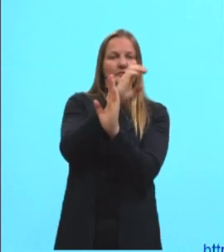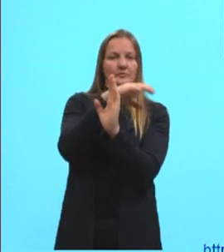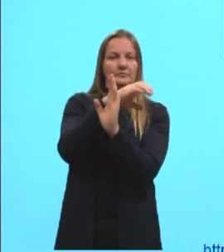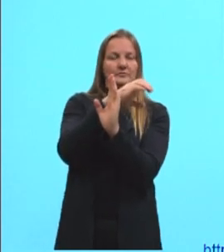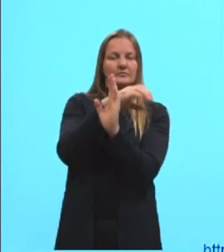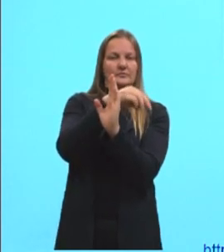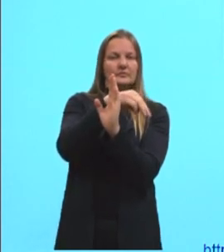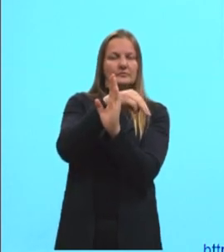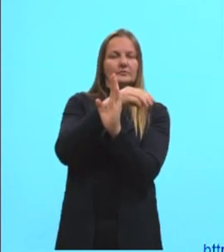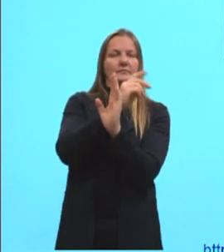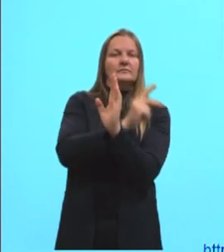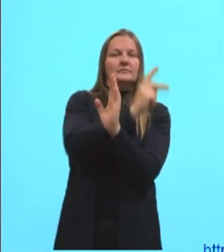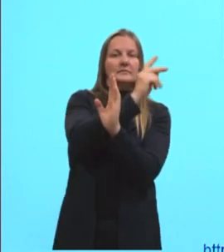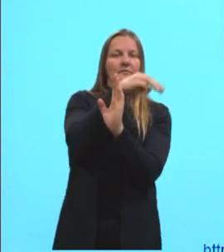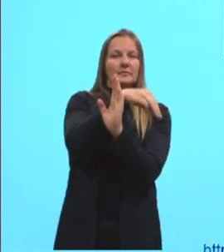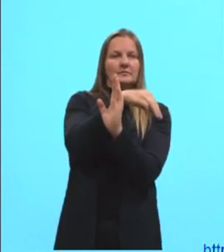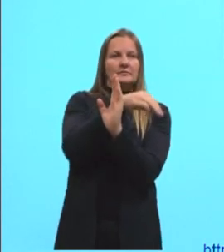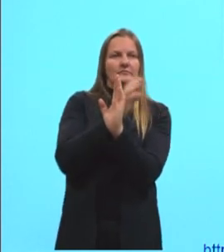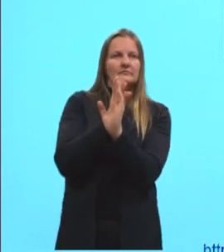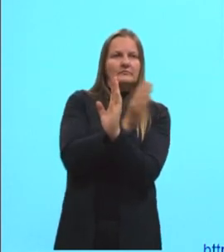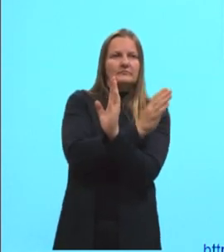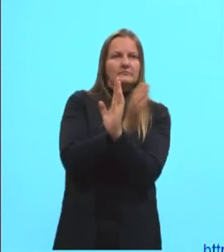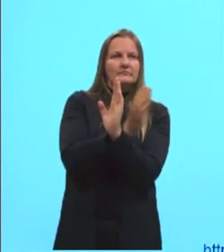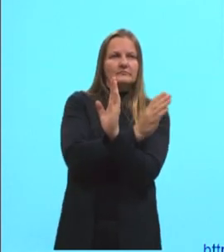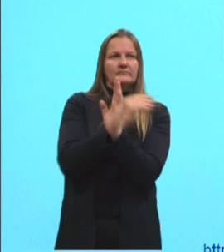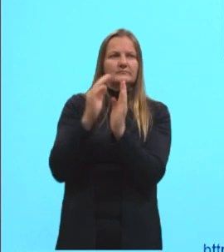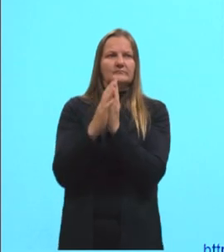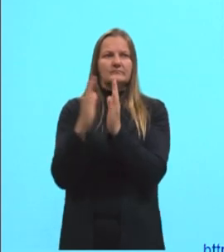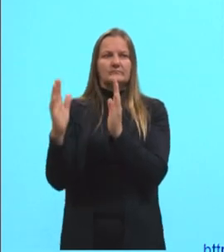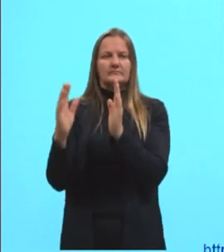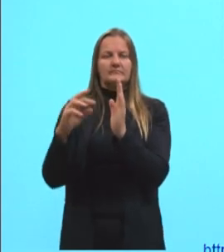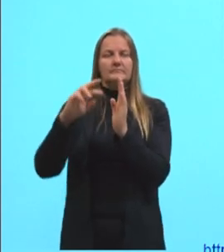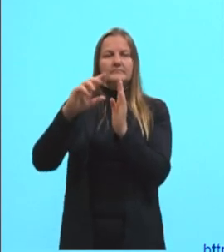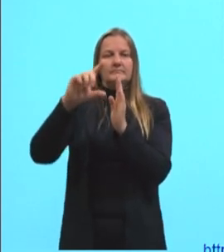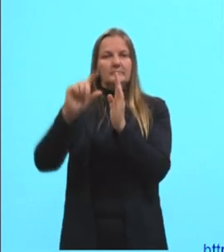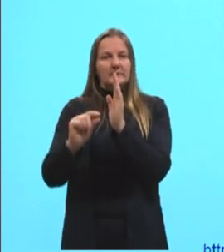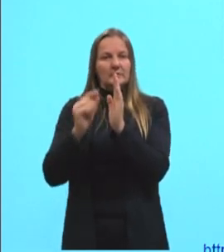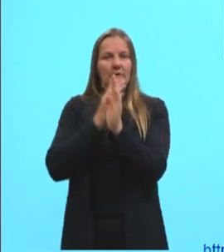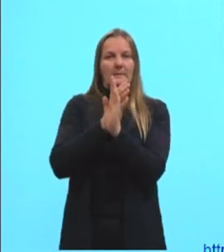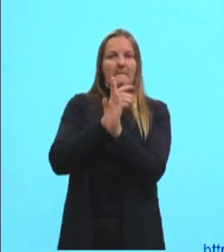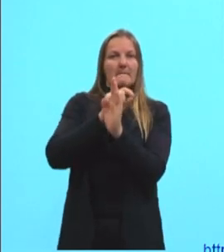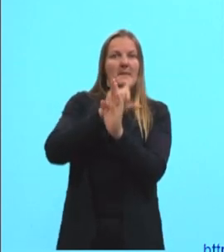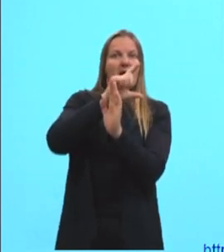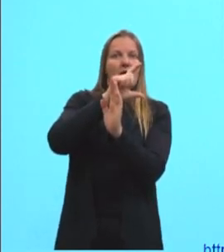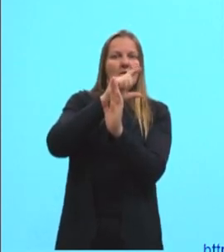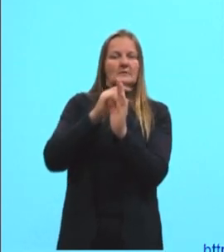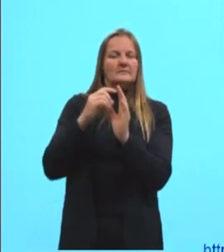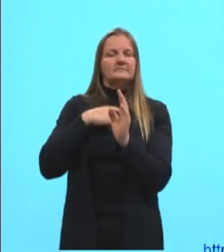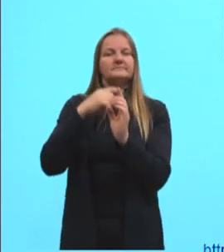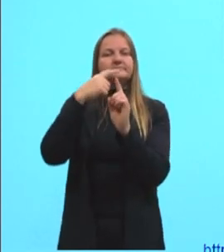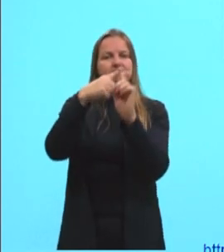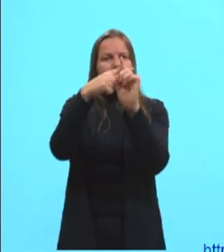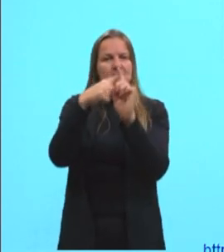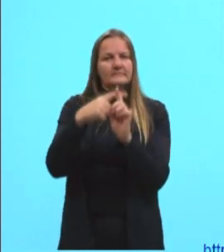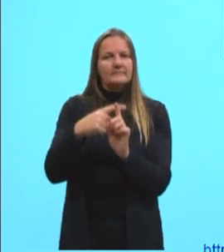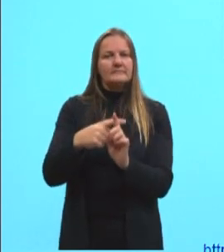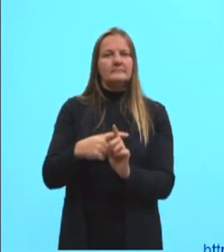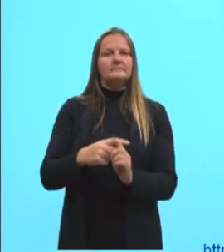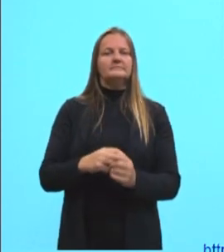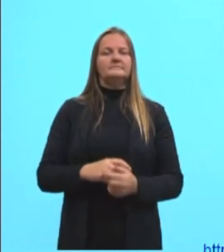e o quilômetro. Essa tabela, tá? Ela é composta, então, dos múltiplos e